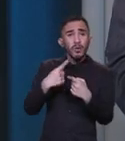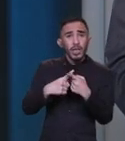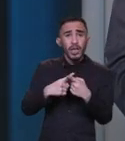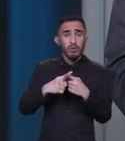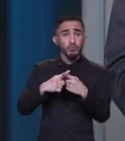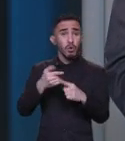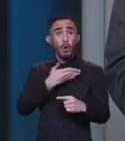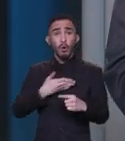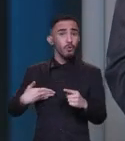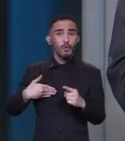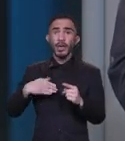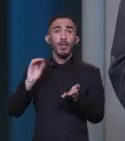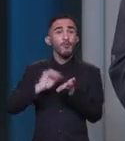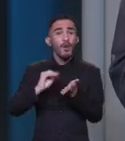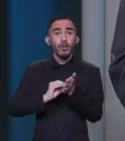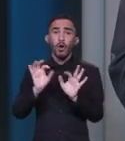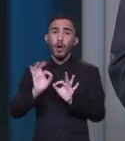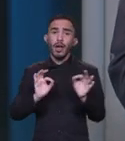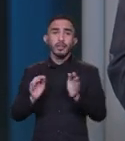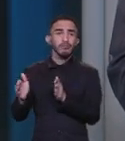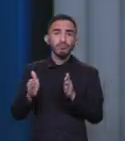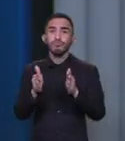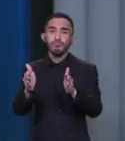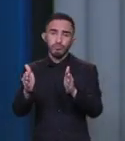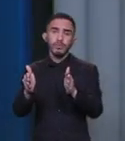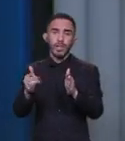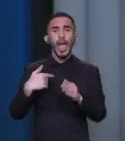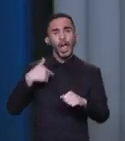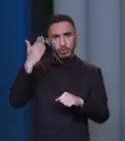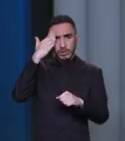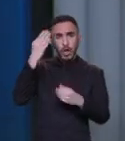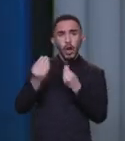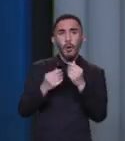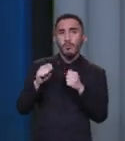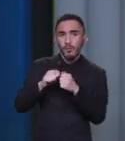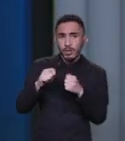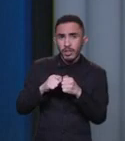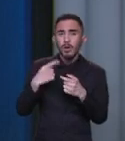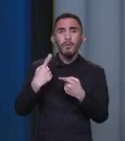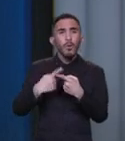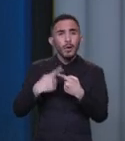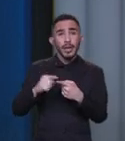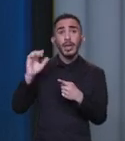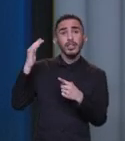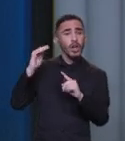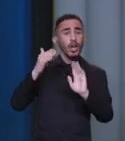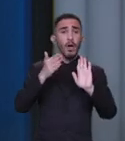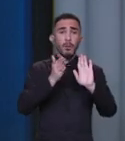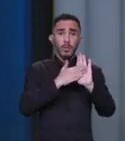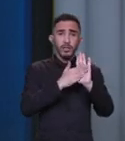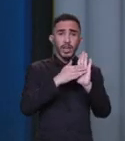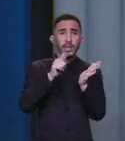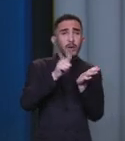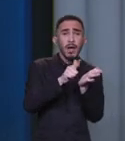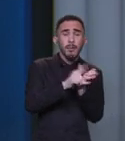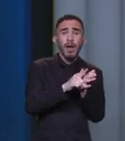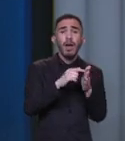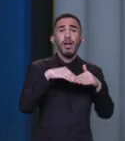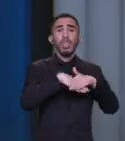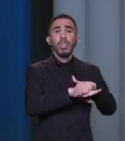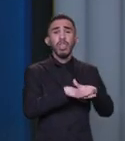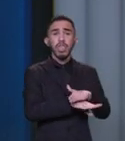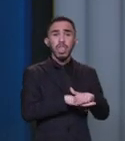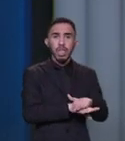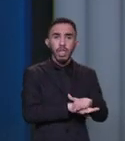de fazer a RJ 244. Eu sei como fazer. Niterói tirei projetos do papel esperados há décadas pela